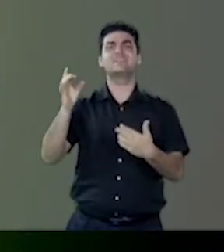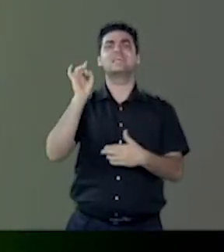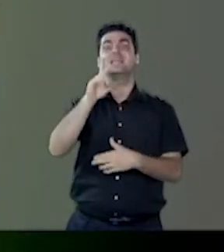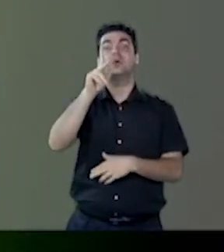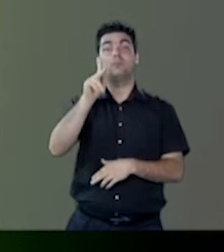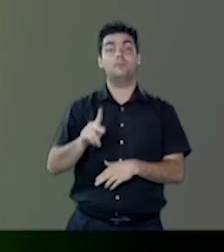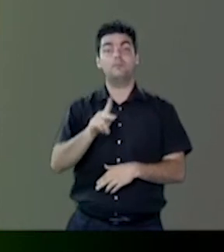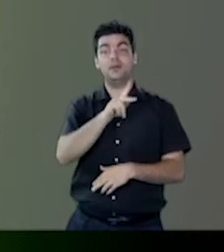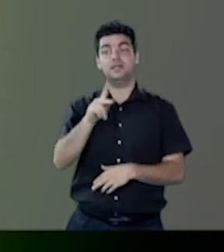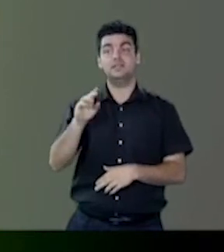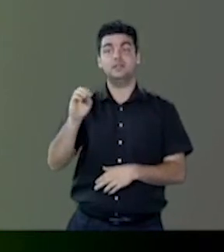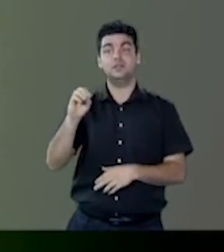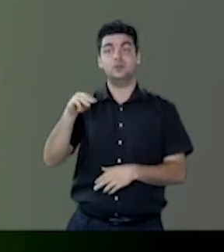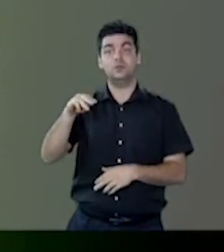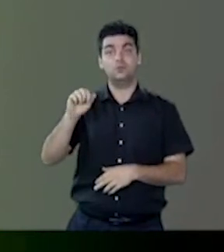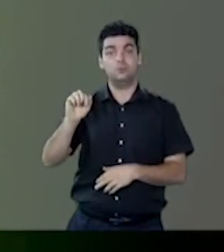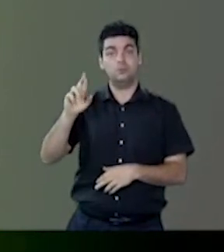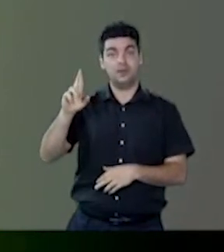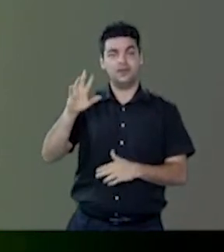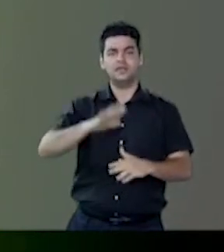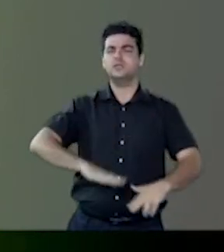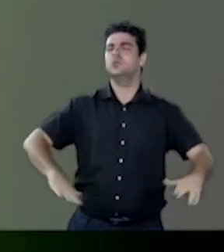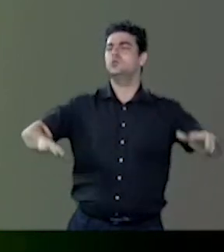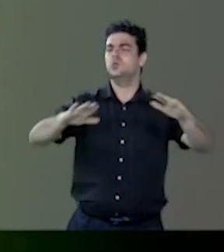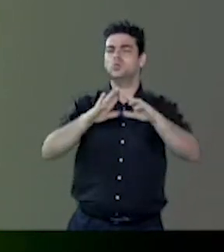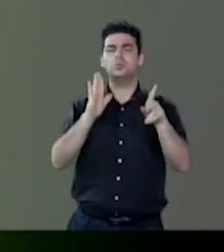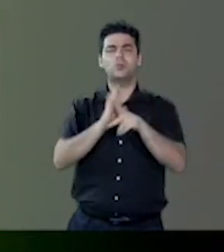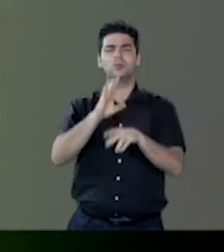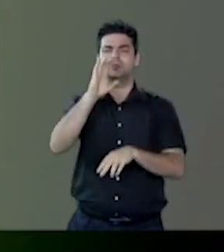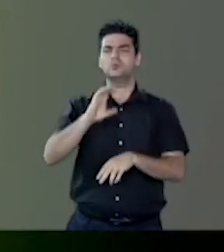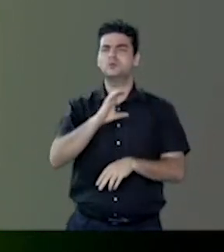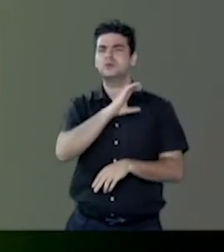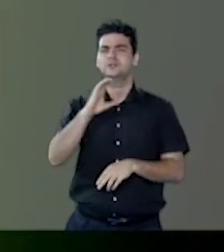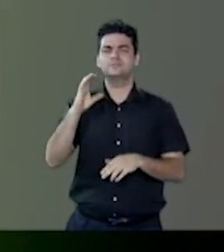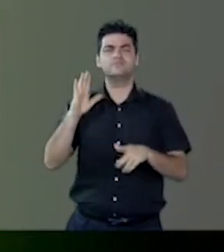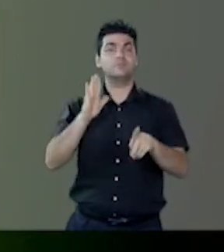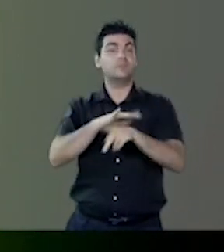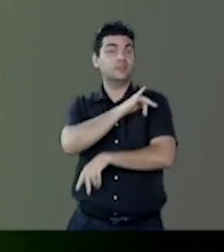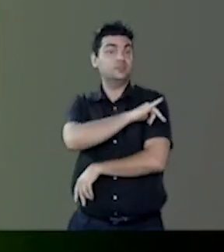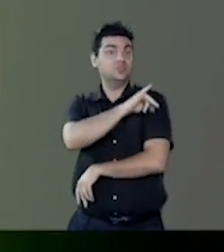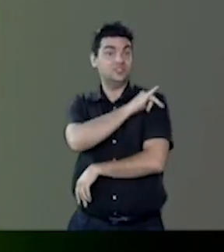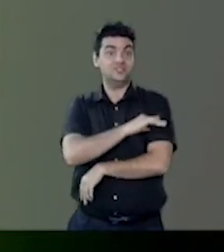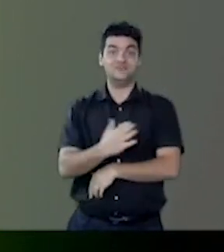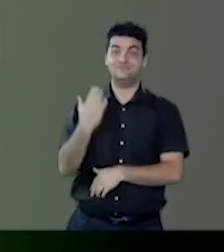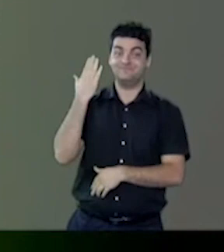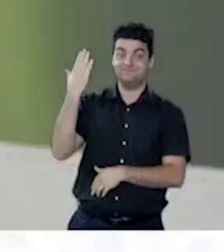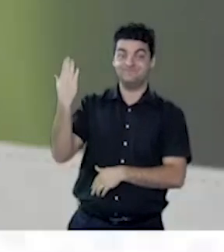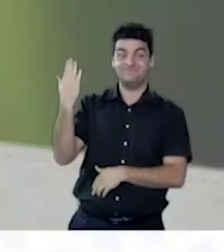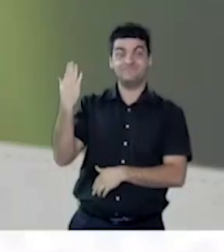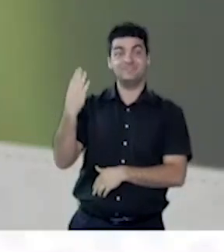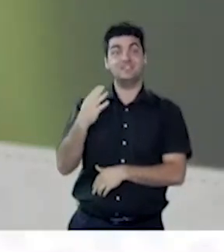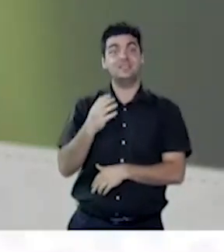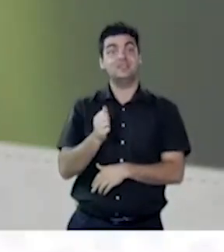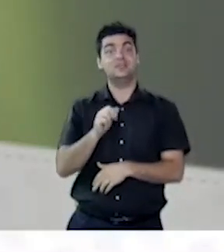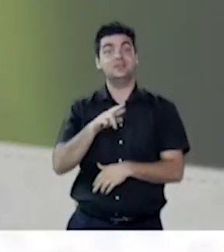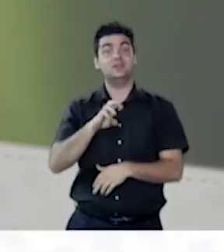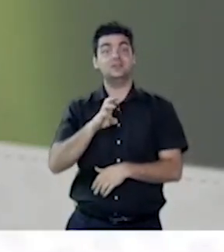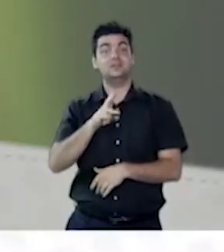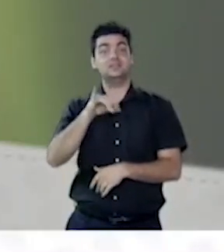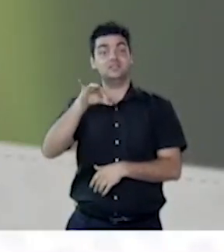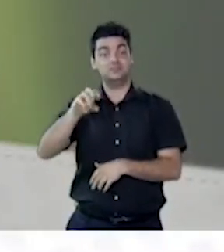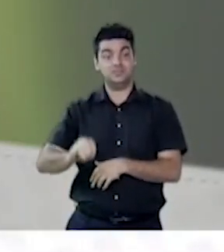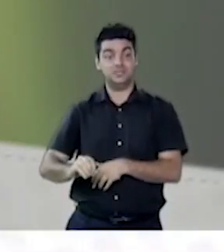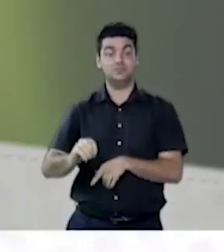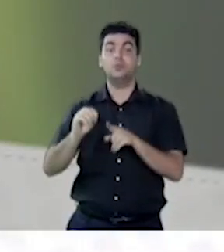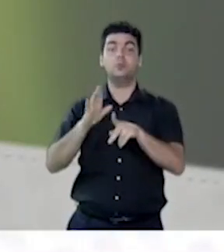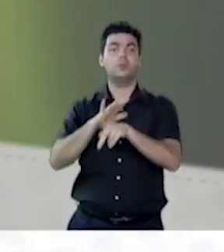padre Omar Raposo, reitor do Santuário do Cristo Redentor e também ao arcebispo da Arquidiocese